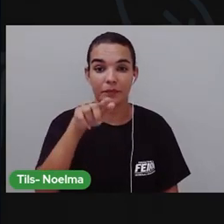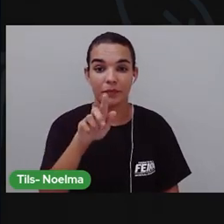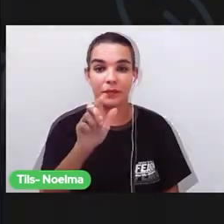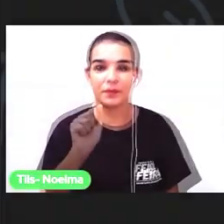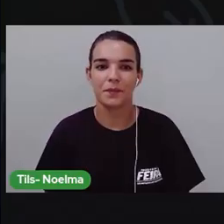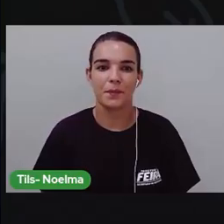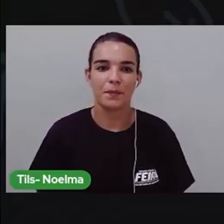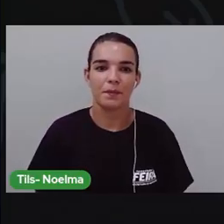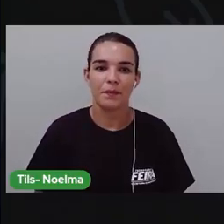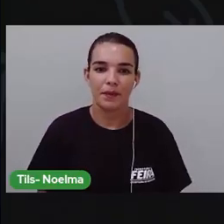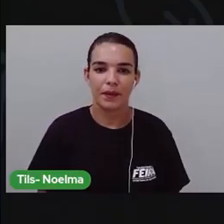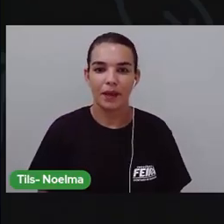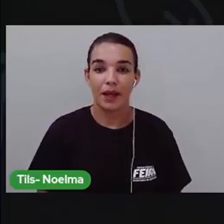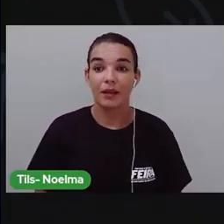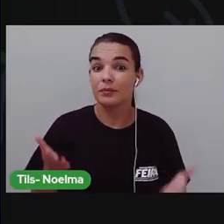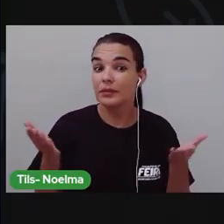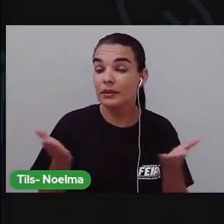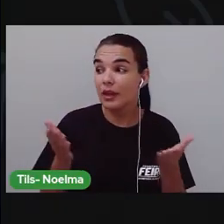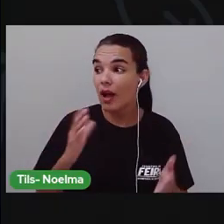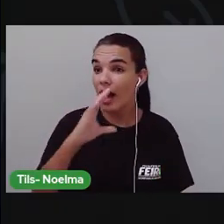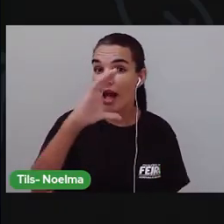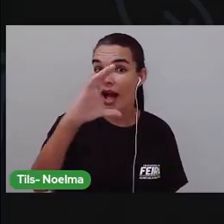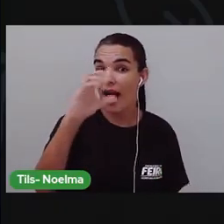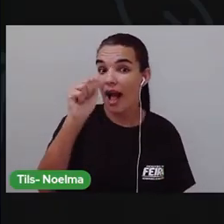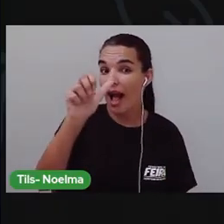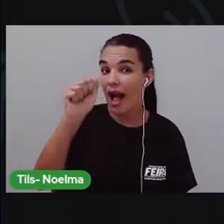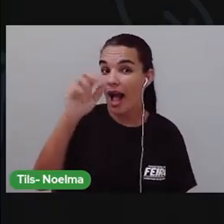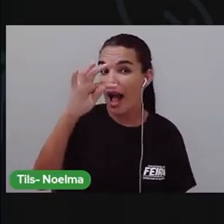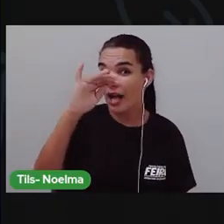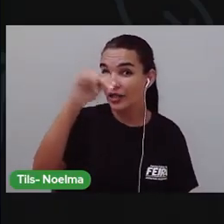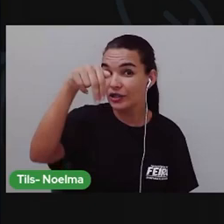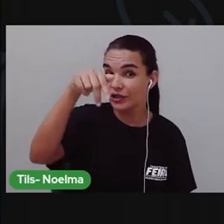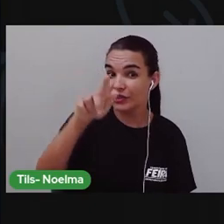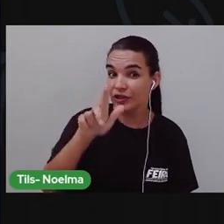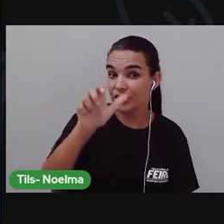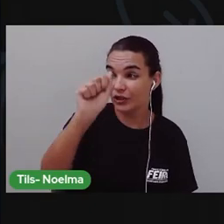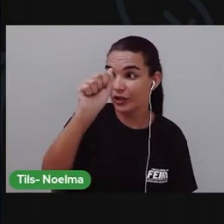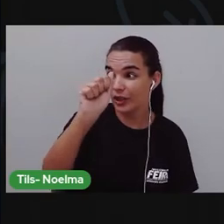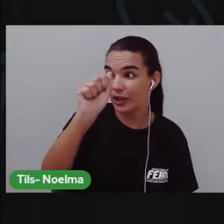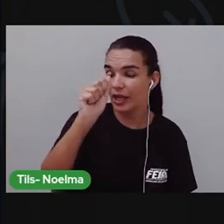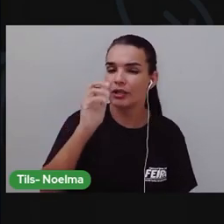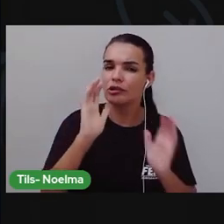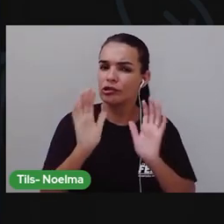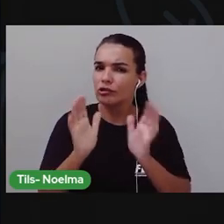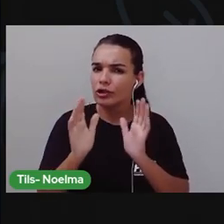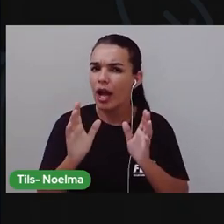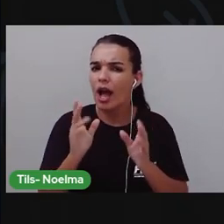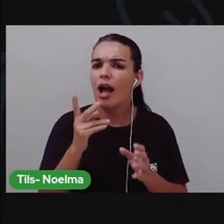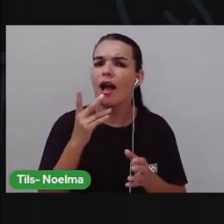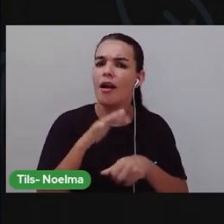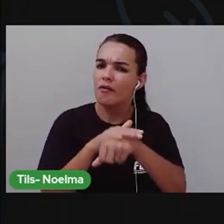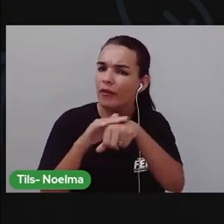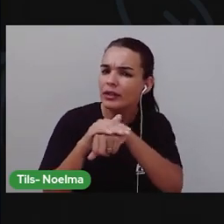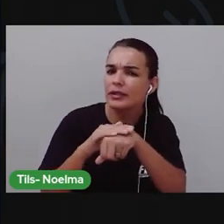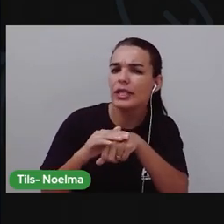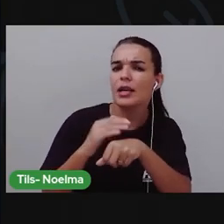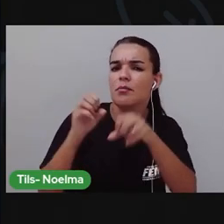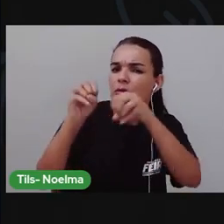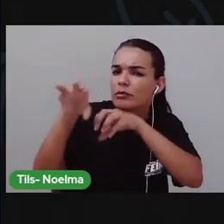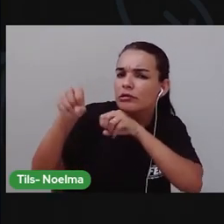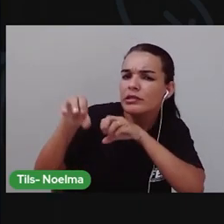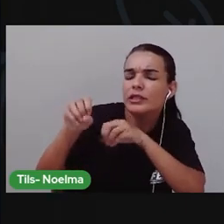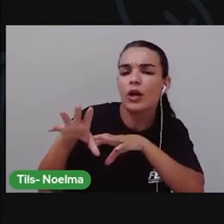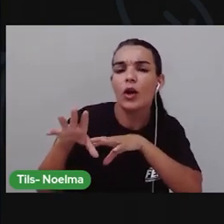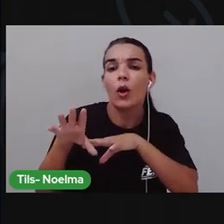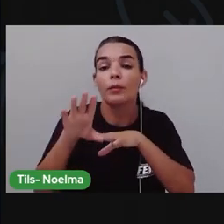A Caatinga Nós já falamos sobre os outros biomas Seis biomas Todos os